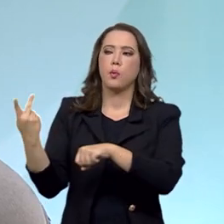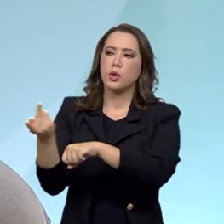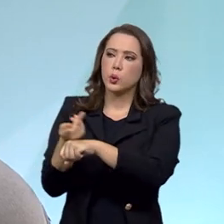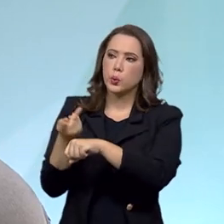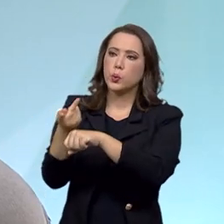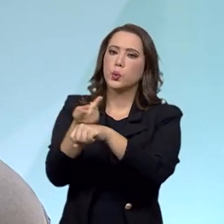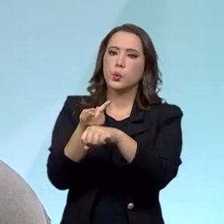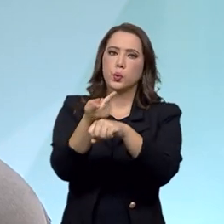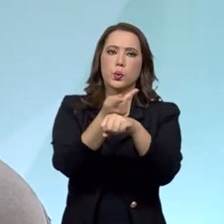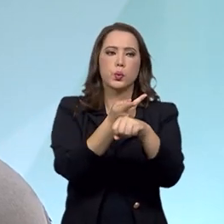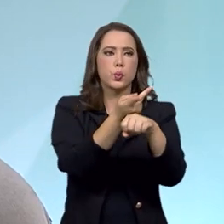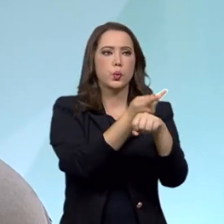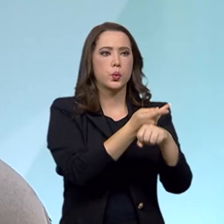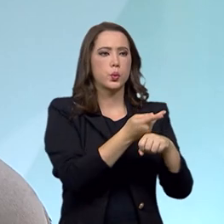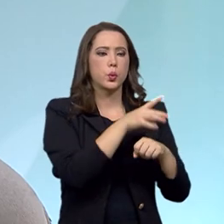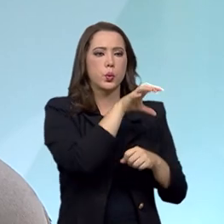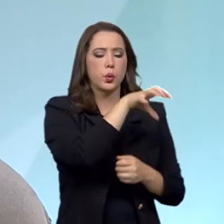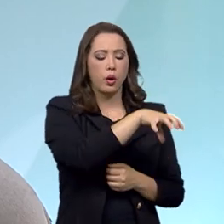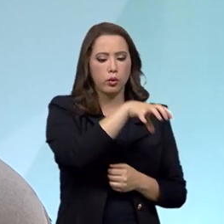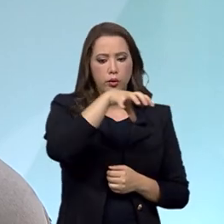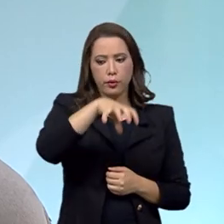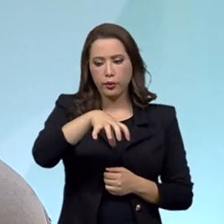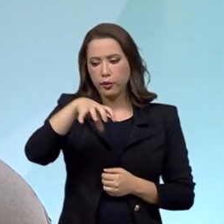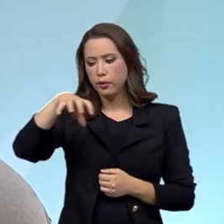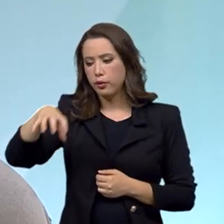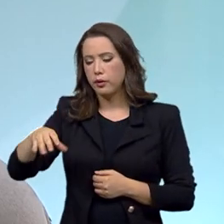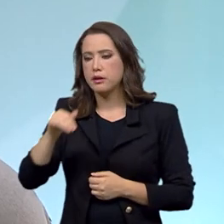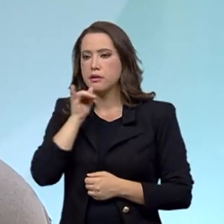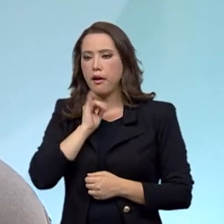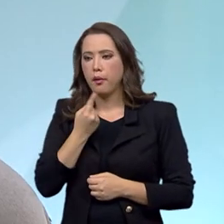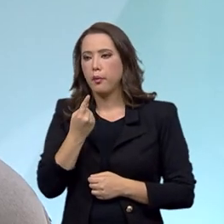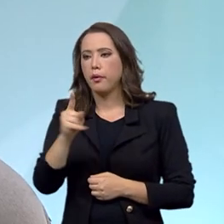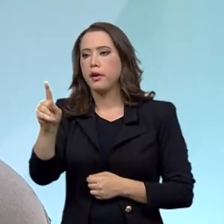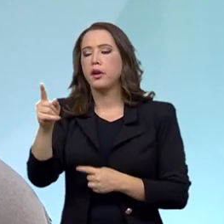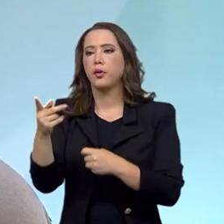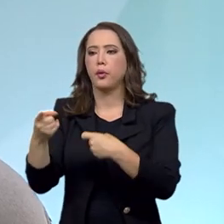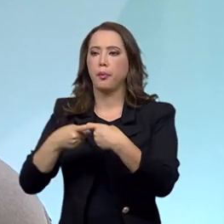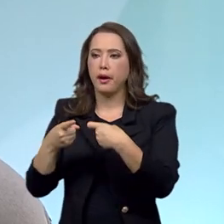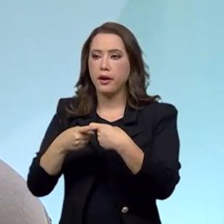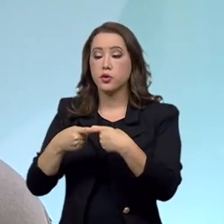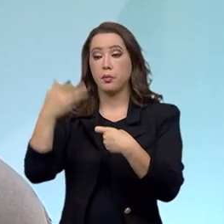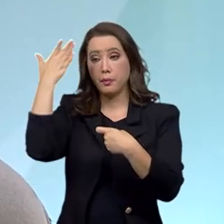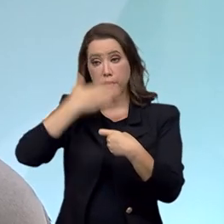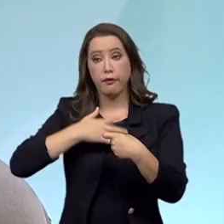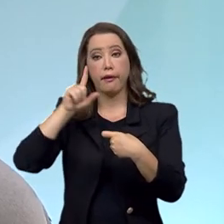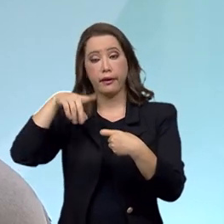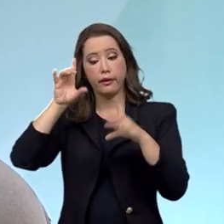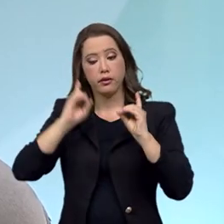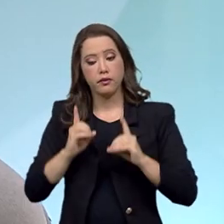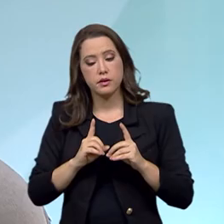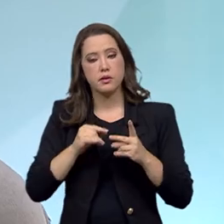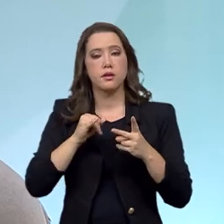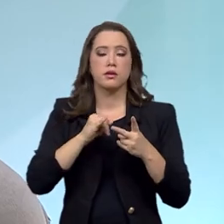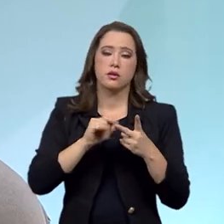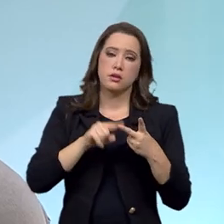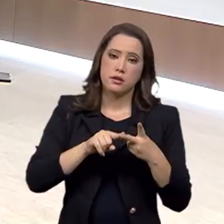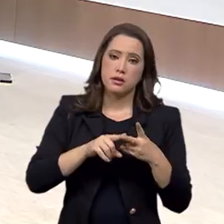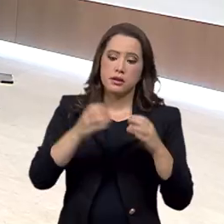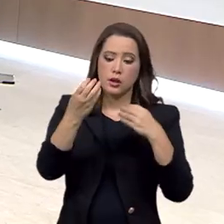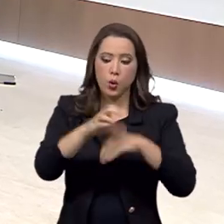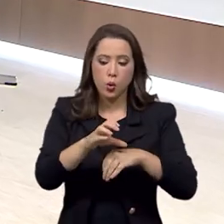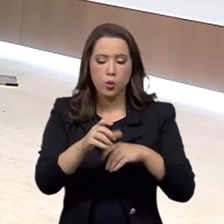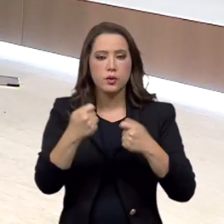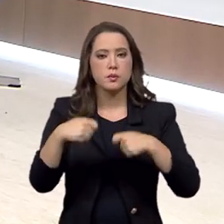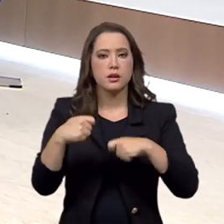várias repartições públicas. Então, por exemplo, tinha que buscar um médico para comprovar a deficiência. Se fosse um concurso público, precisava